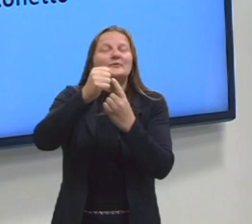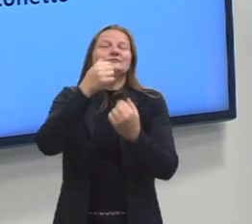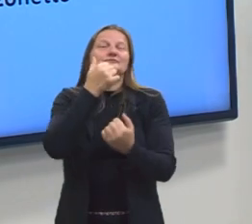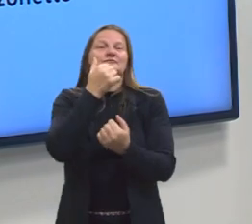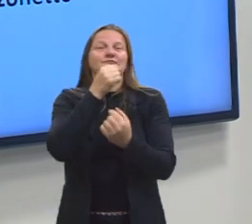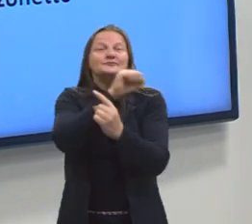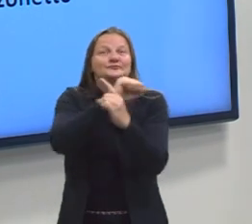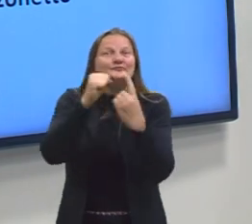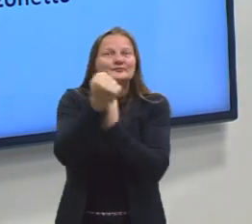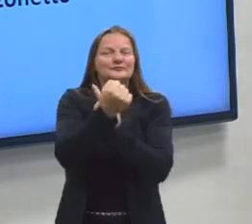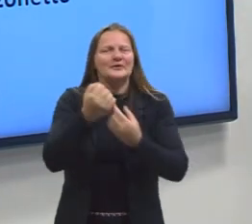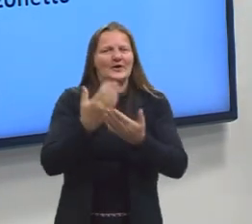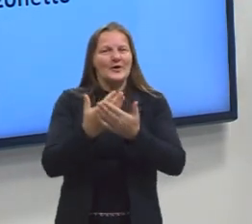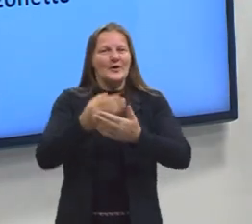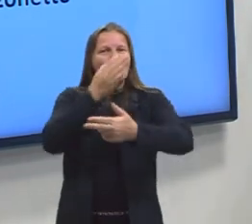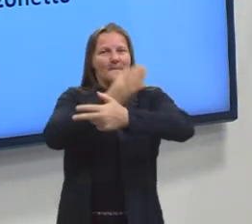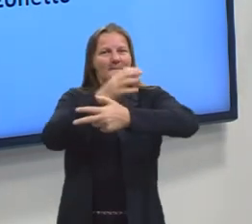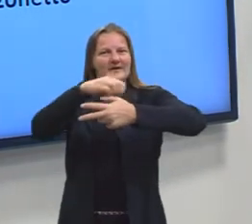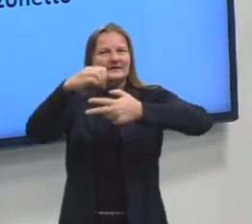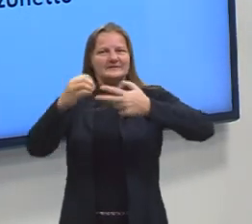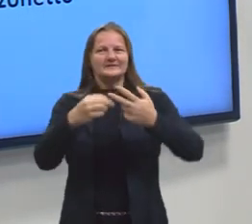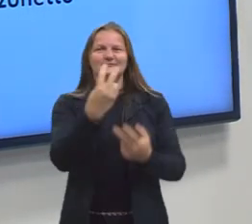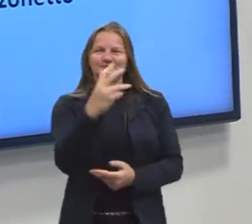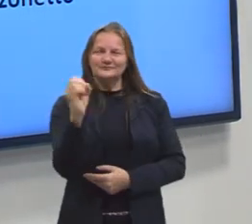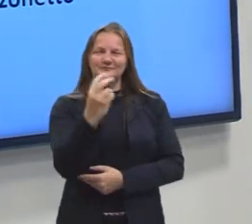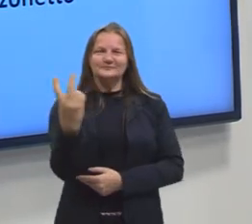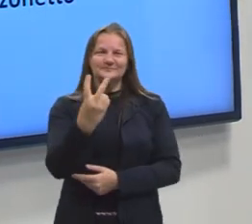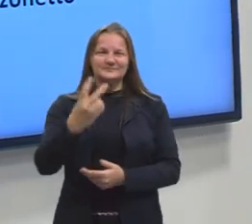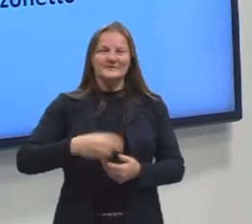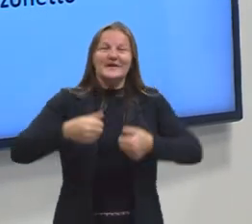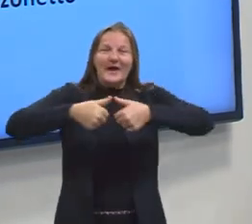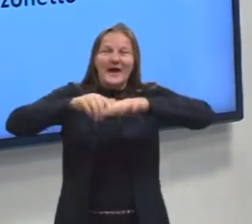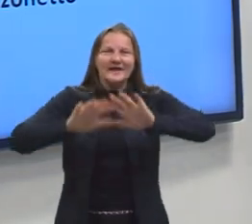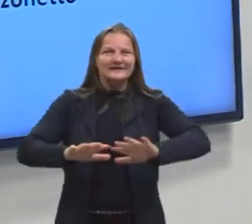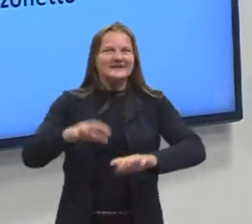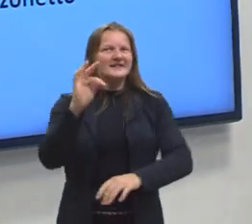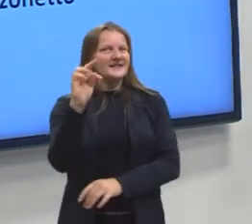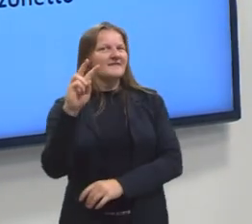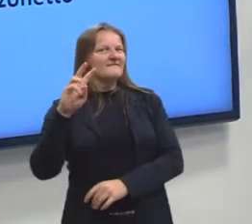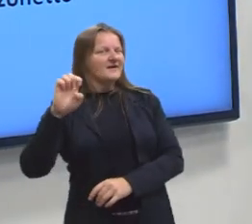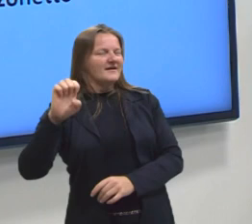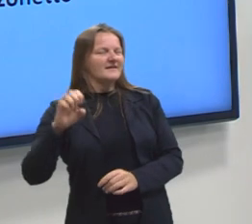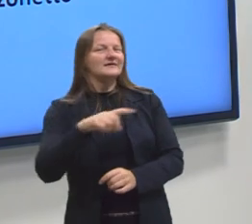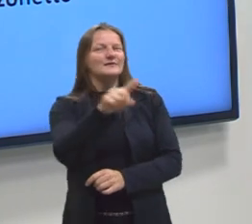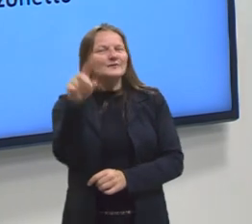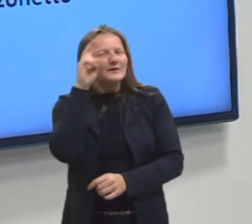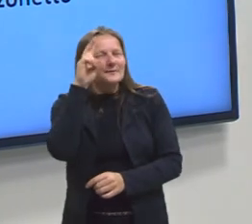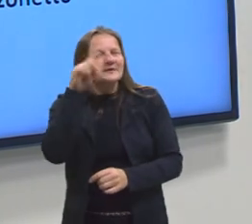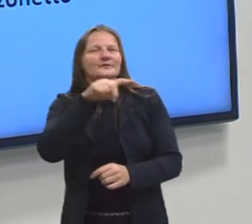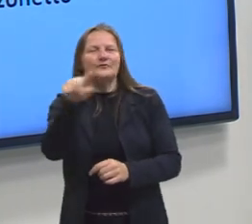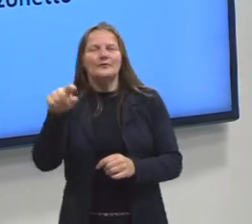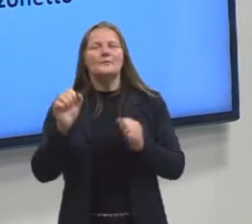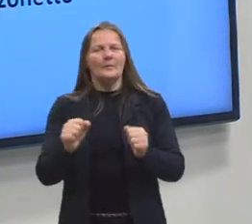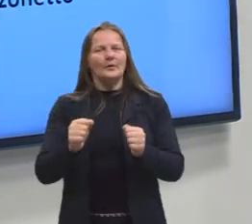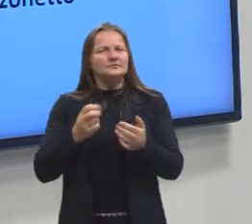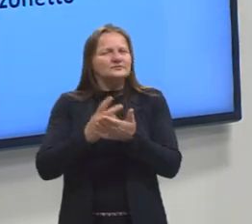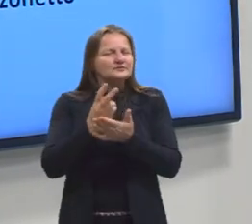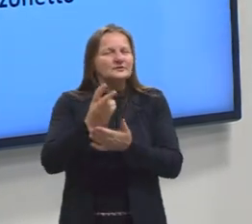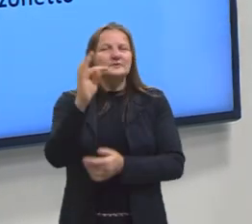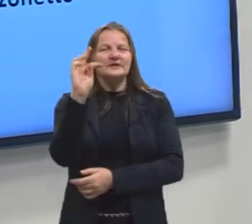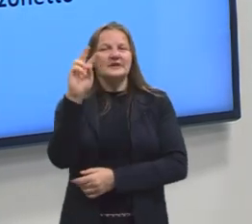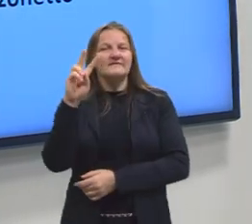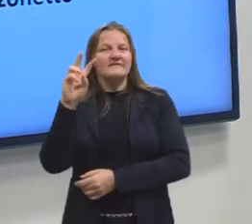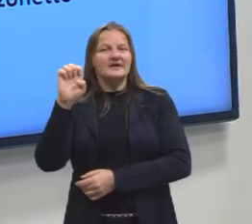do Pré-Enem 2022, aqui pela TVE, sempre lembrando você, assistindo a grade da TVE,